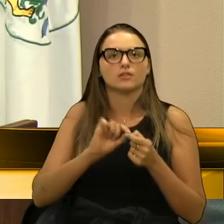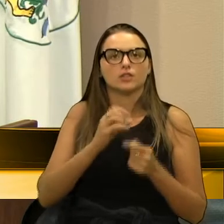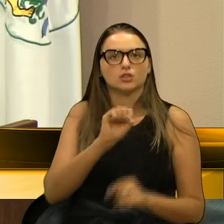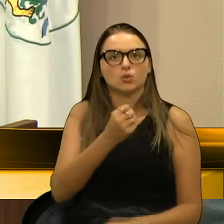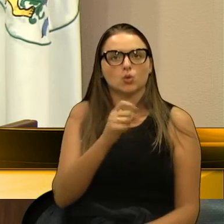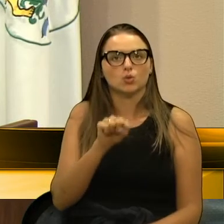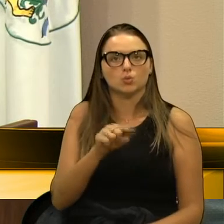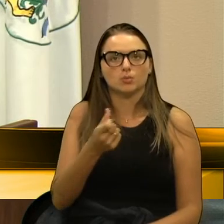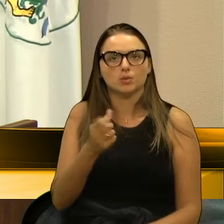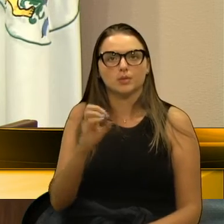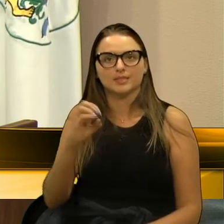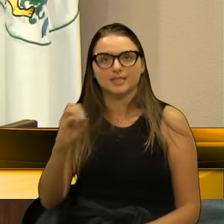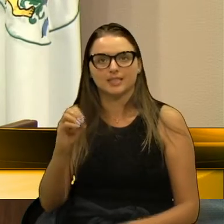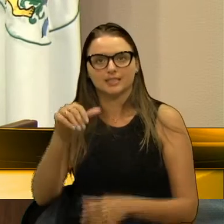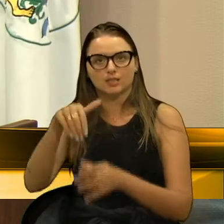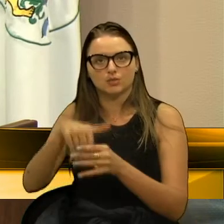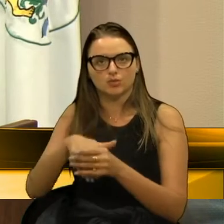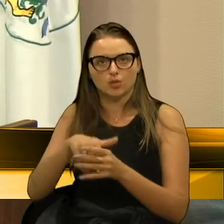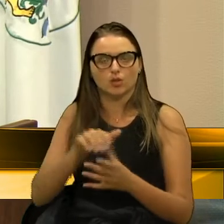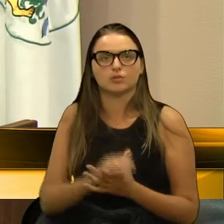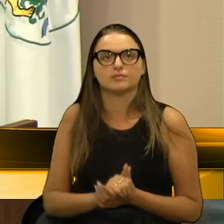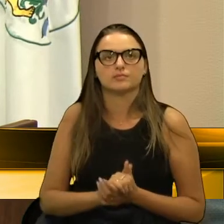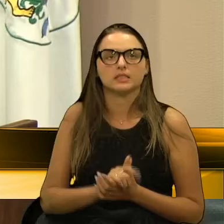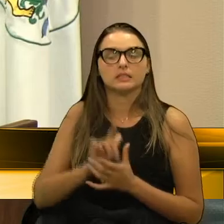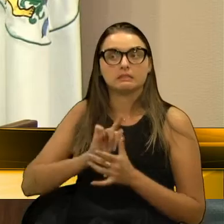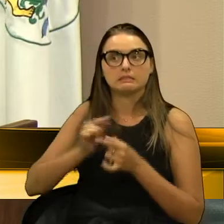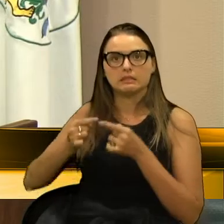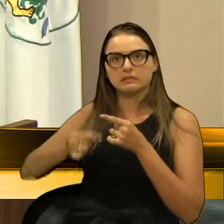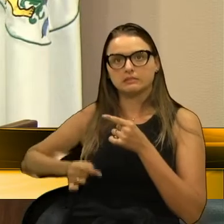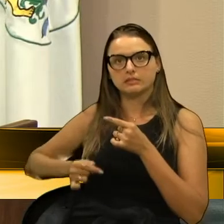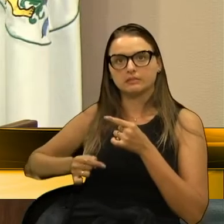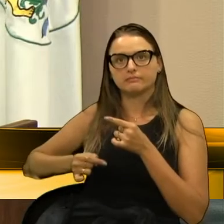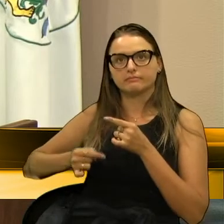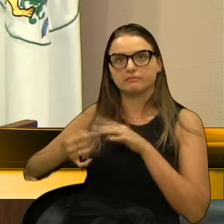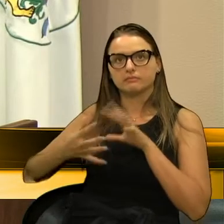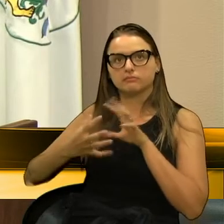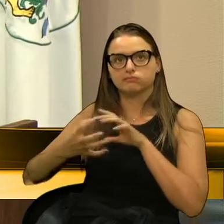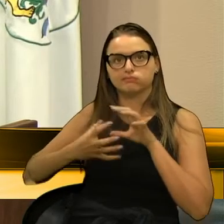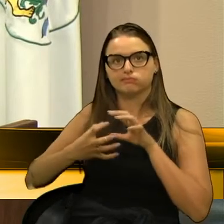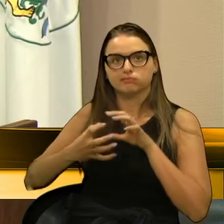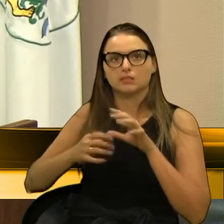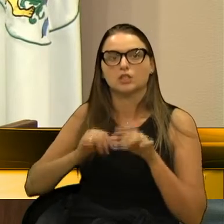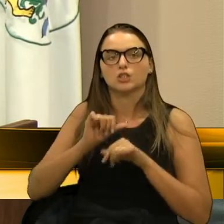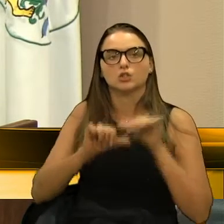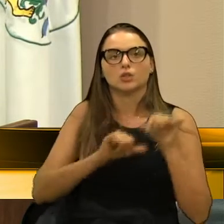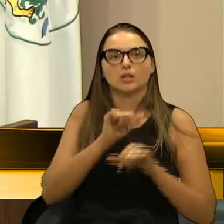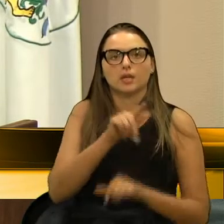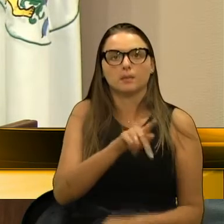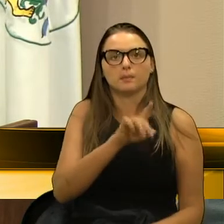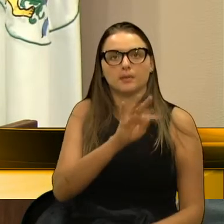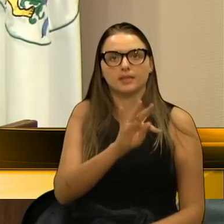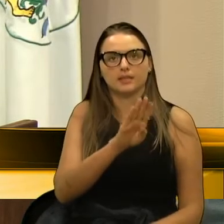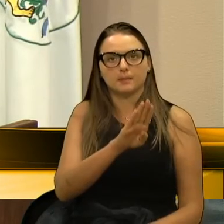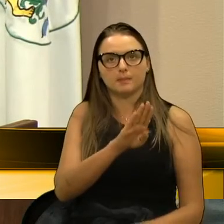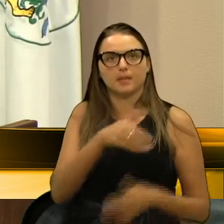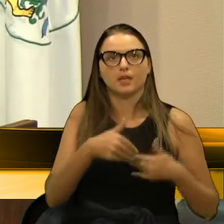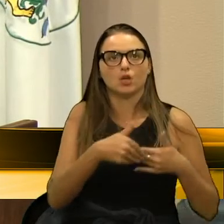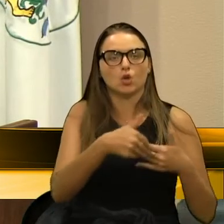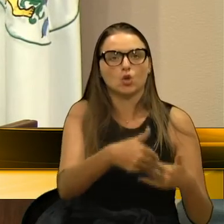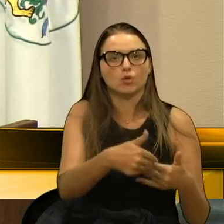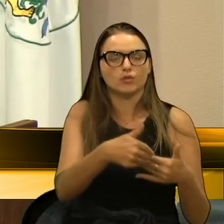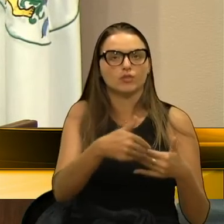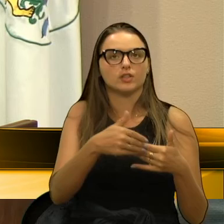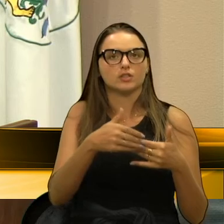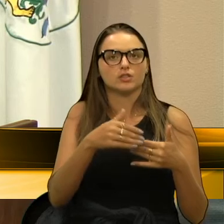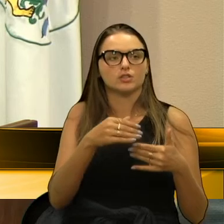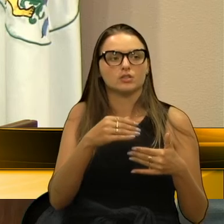votos. Houve desentendimento no partido, fui para o PTB a convite do Adiló, do Zoraio, do A